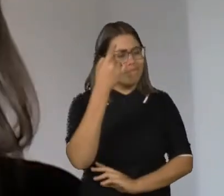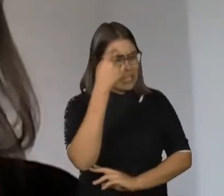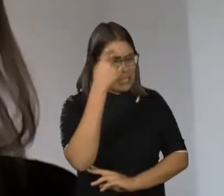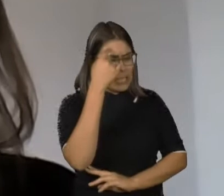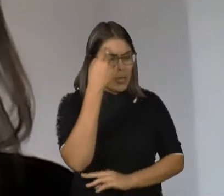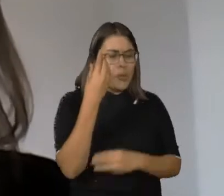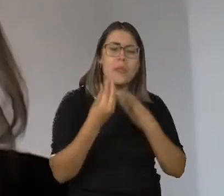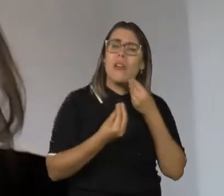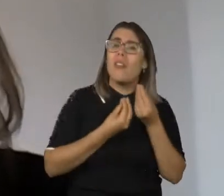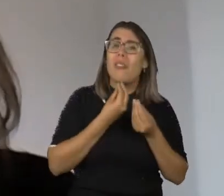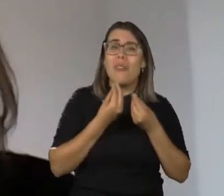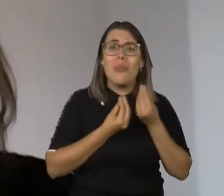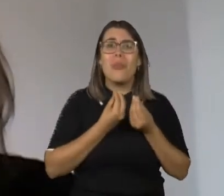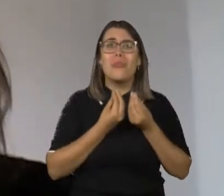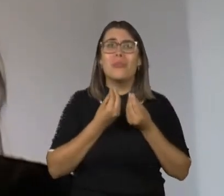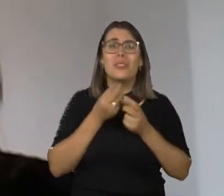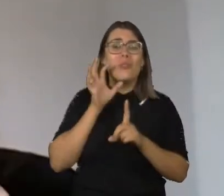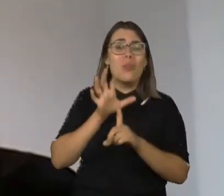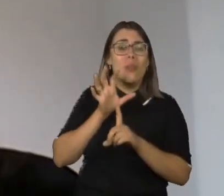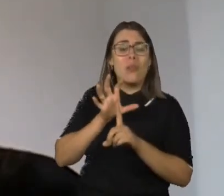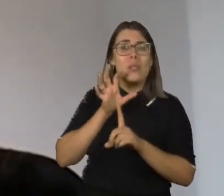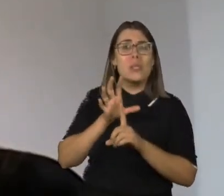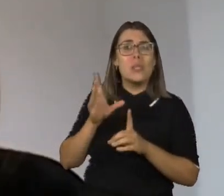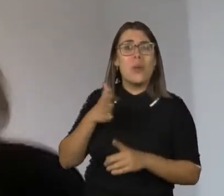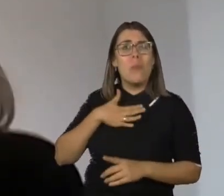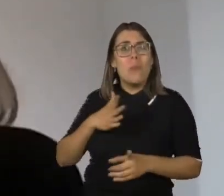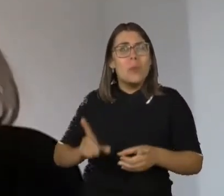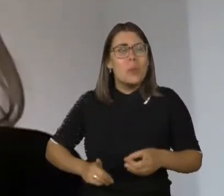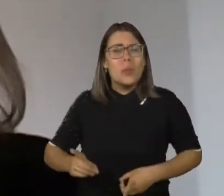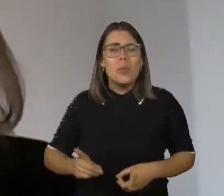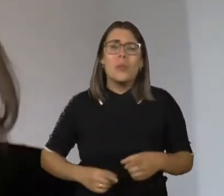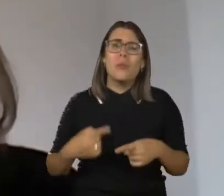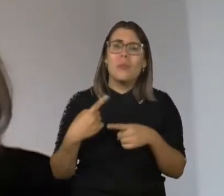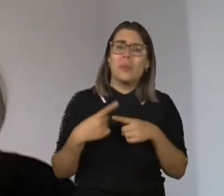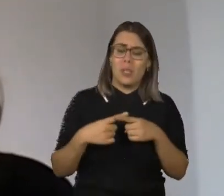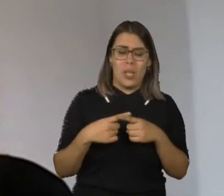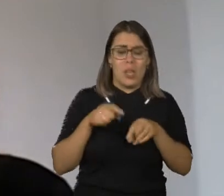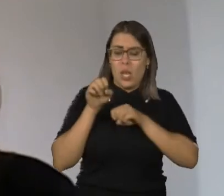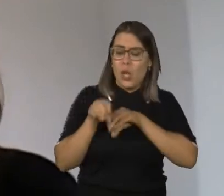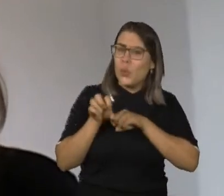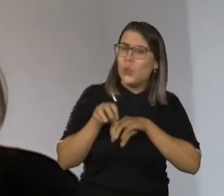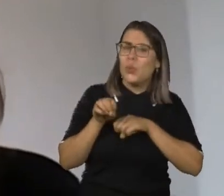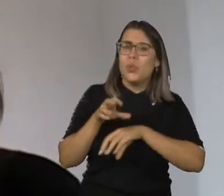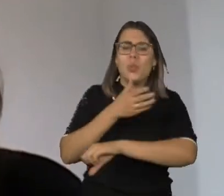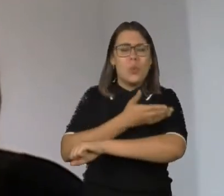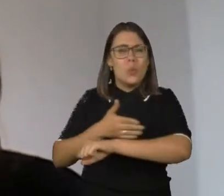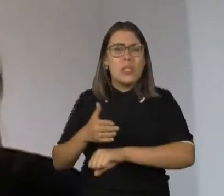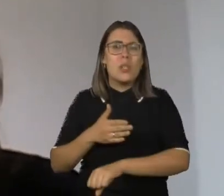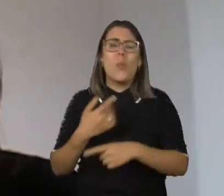efeitos disso na vida das pessoas, duvidava, e por ser também do campo da educação, falar algo tão